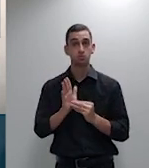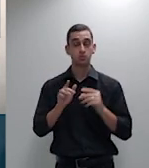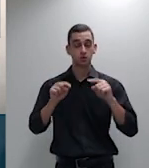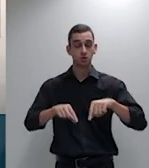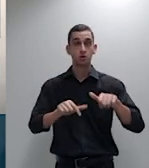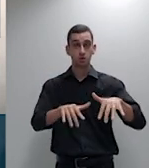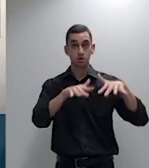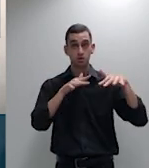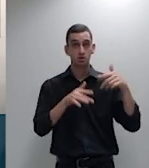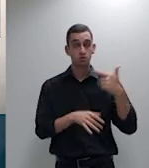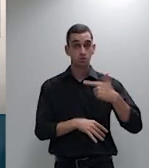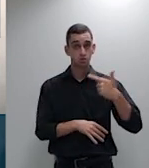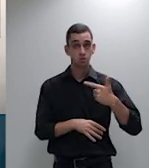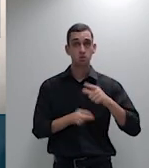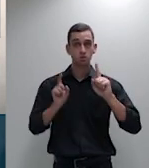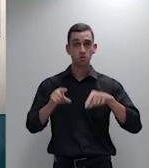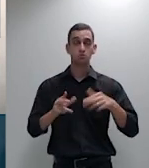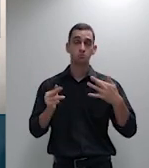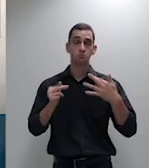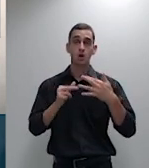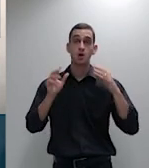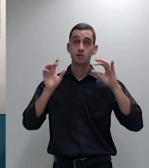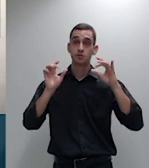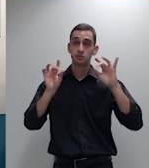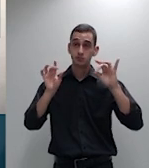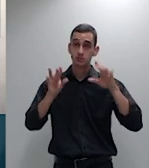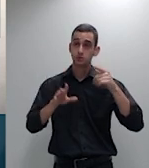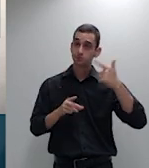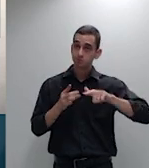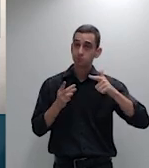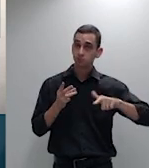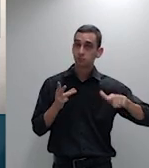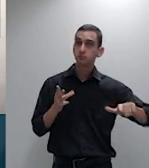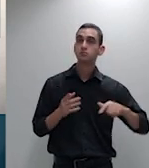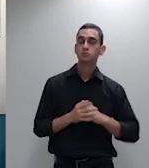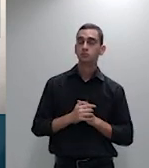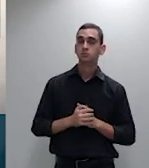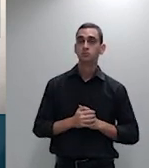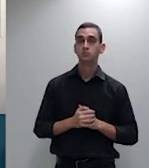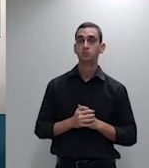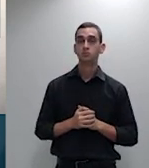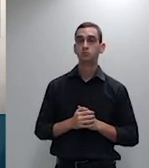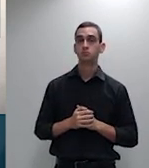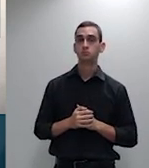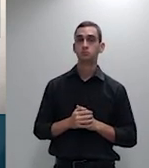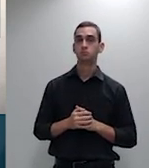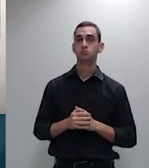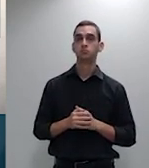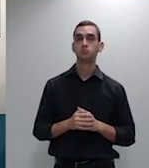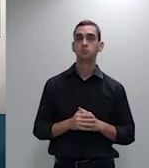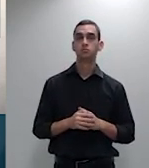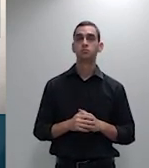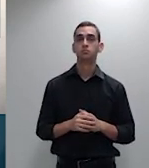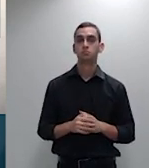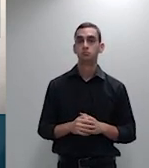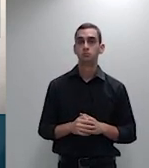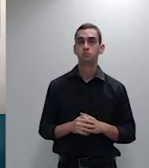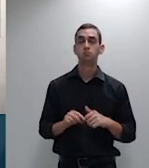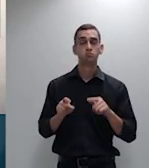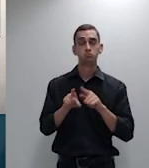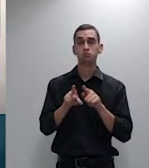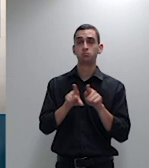repetitivos não se alegou não se pediram impressão do ônus da hora da prova e o julgamento